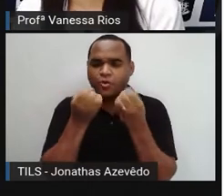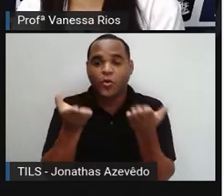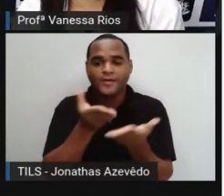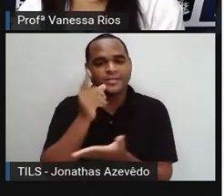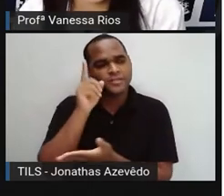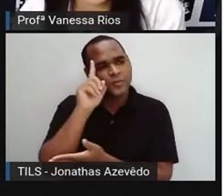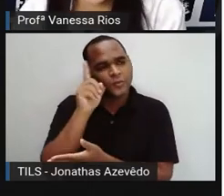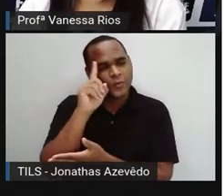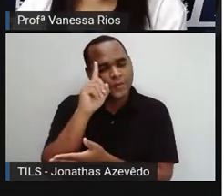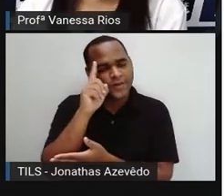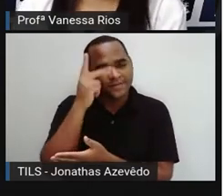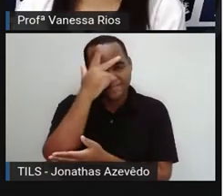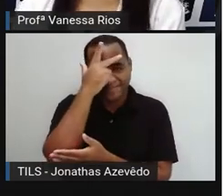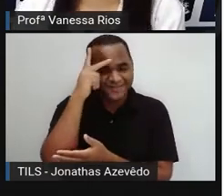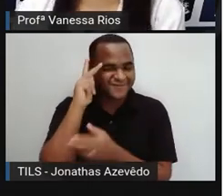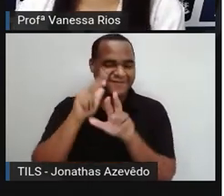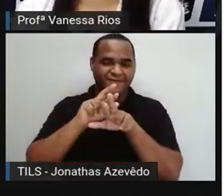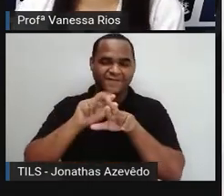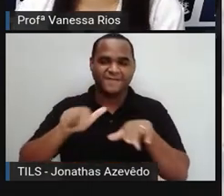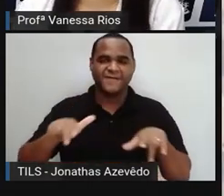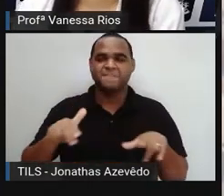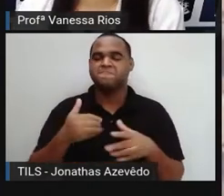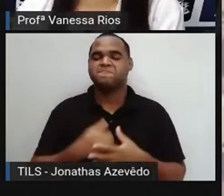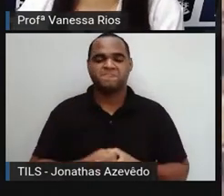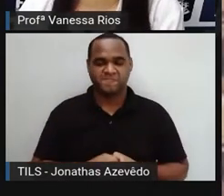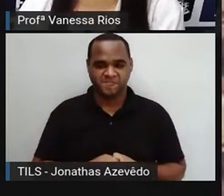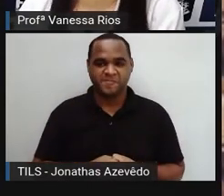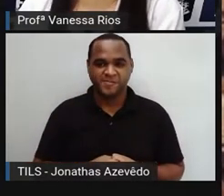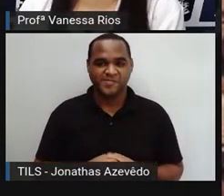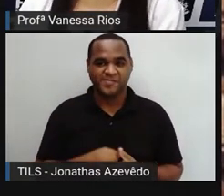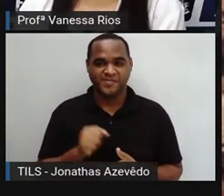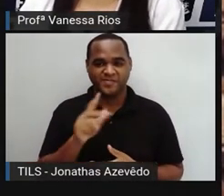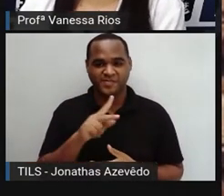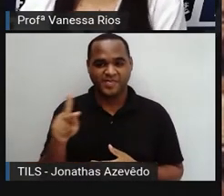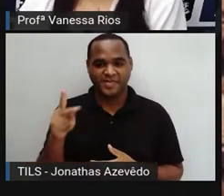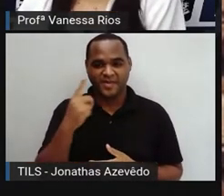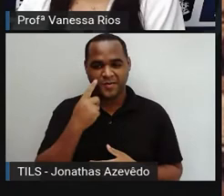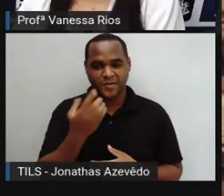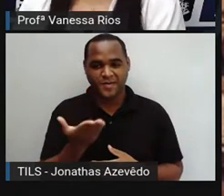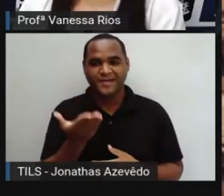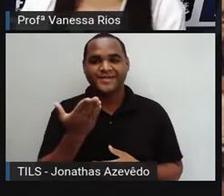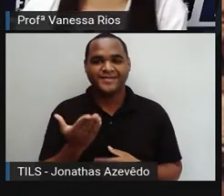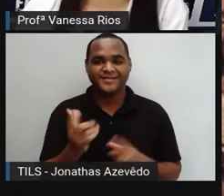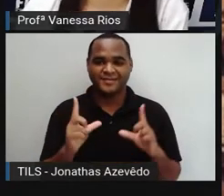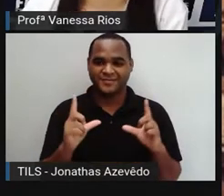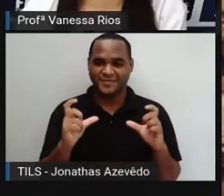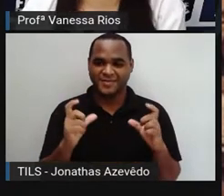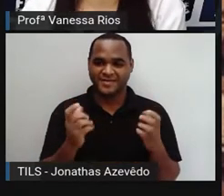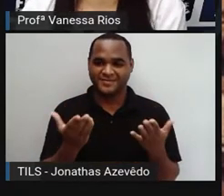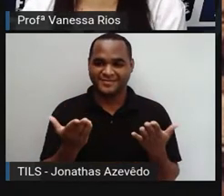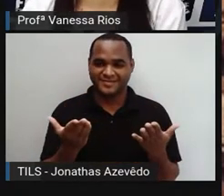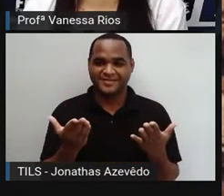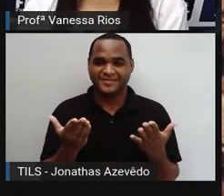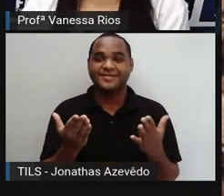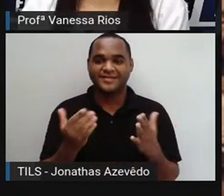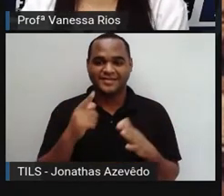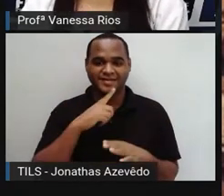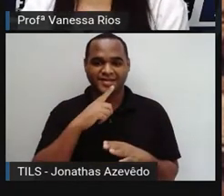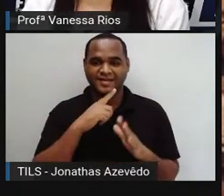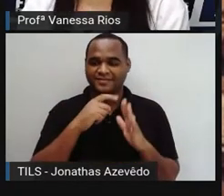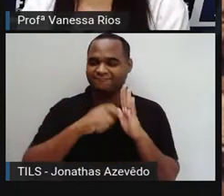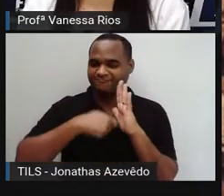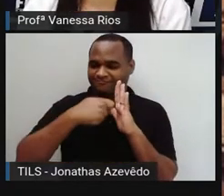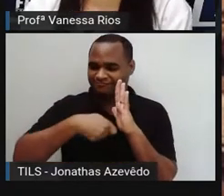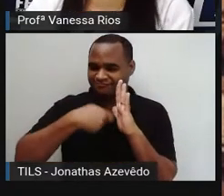dia das pessoas. E aí a Pro traz essa imagem para a gente observar, ali tem uma câmera fotográfica de um